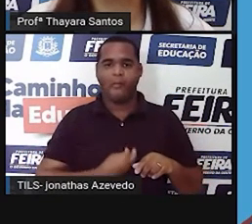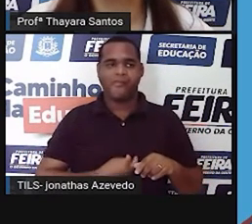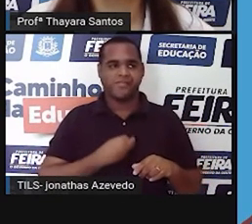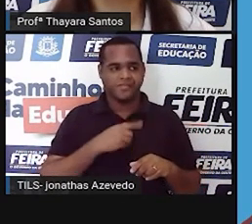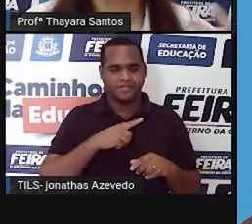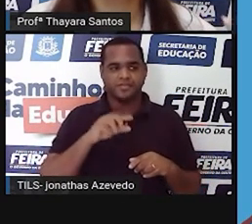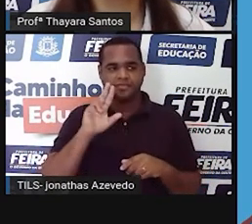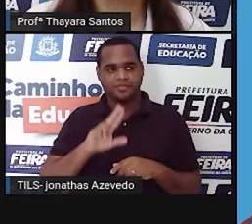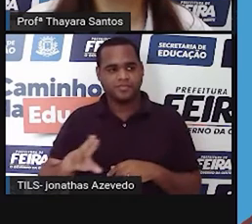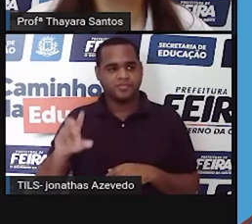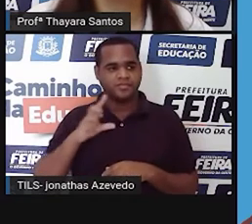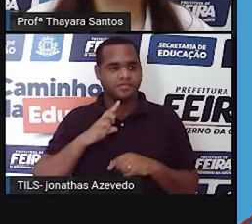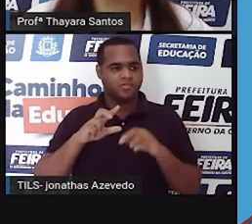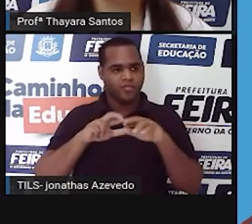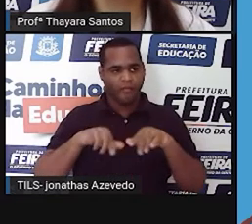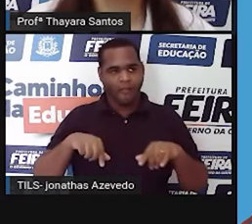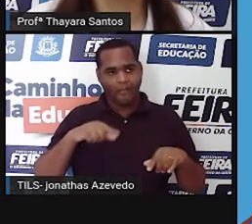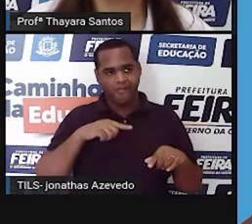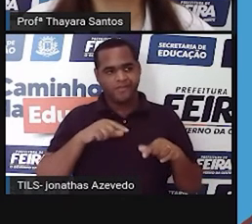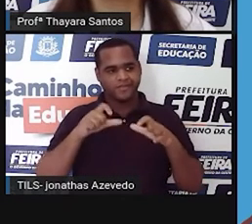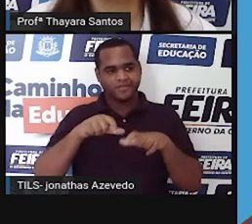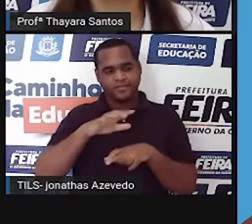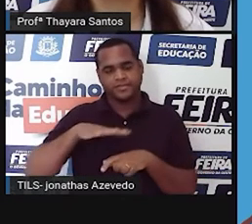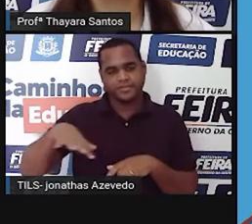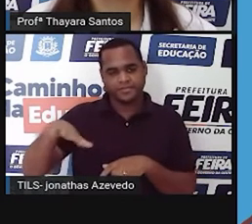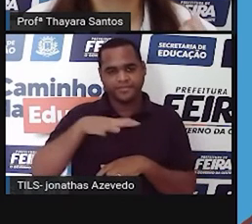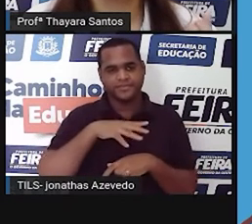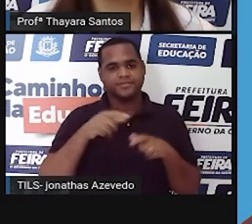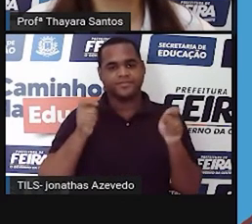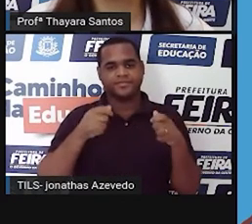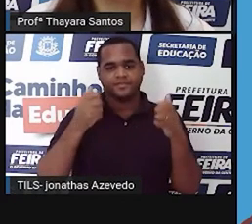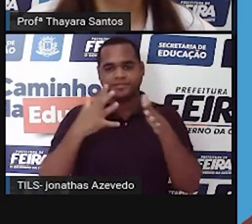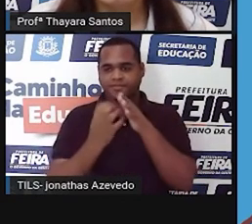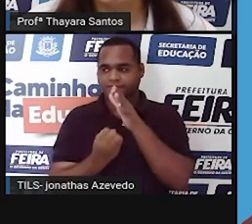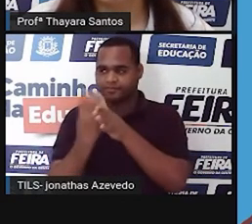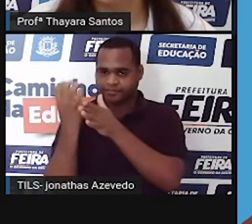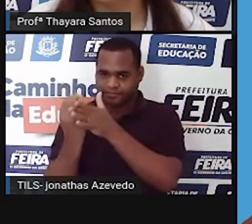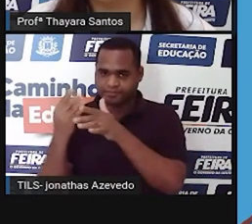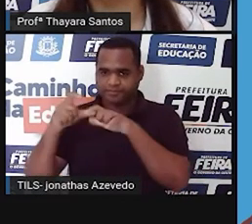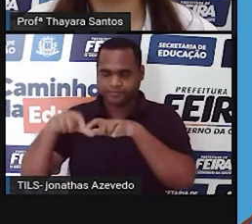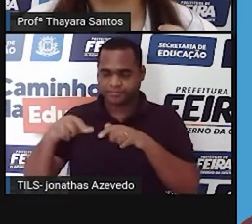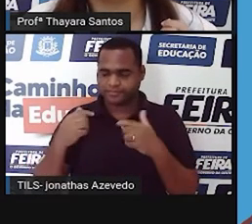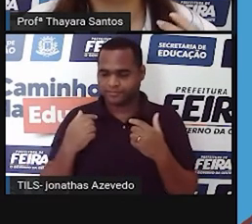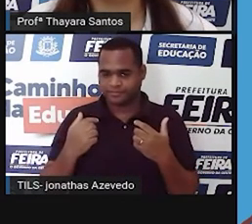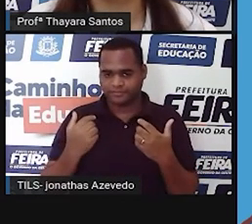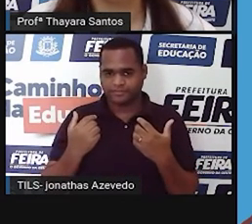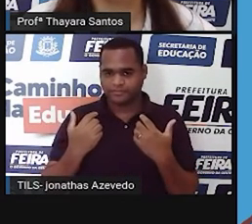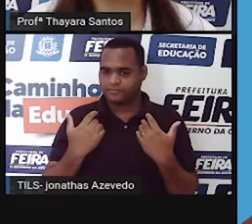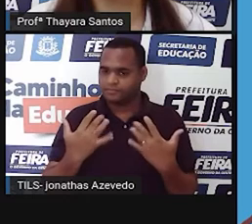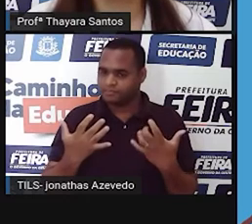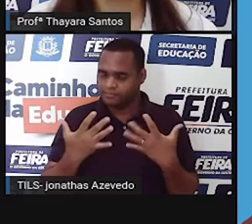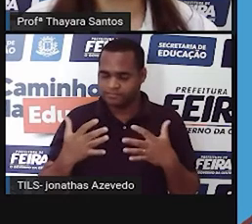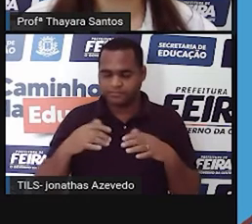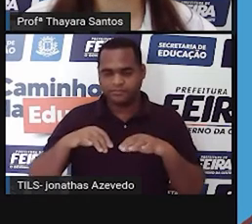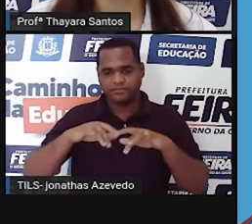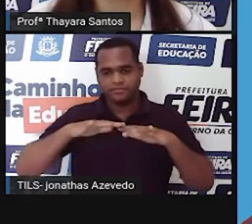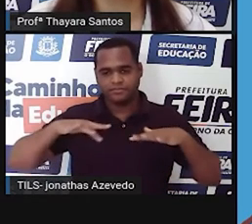a utilização dessas áreas para a formação de pasto, para a